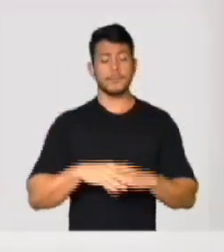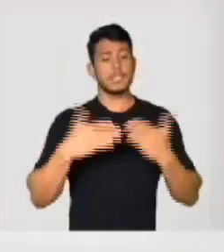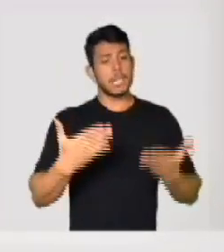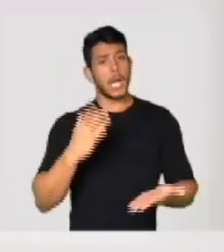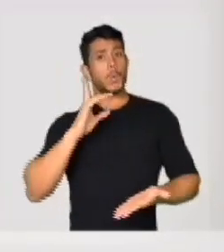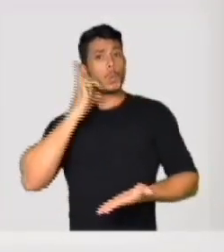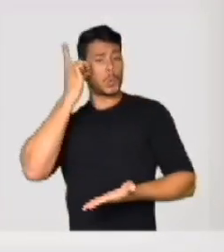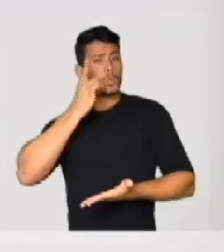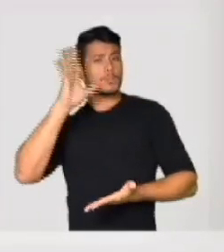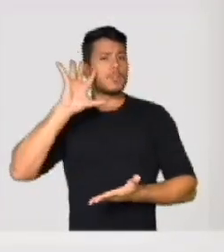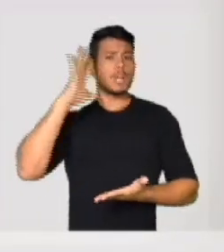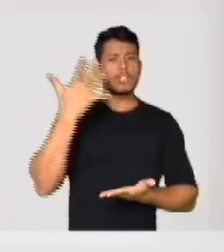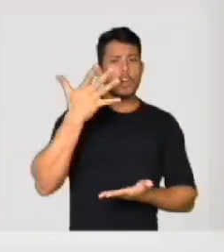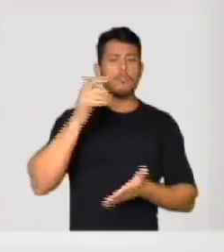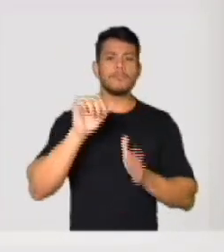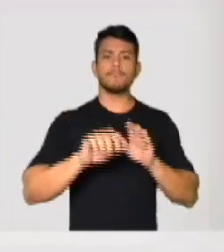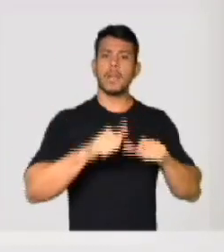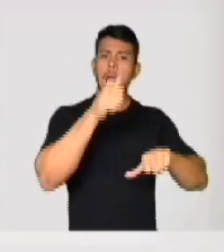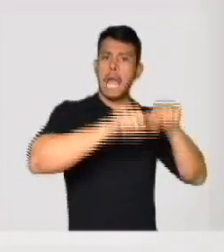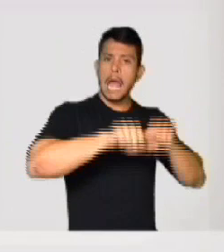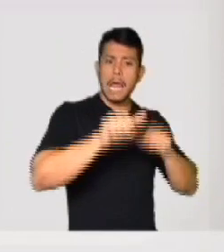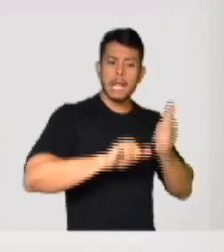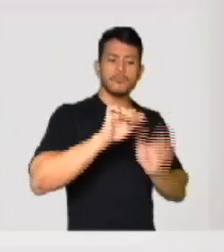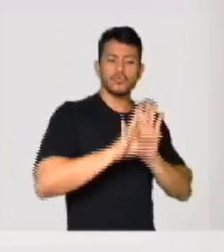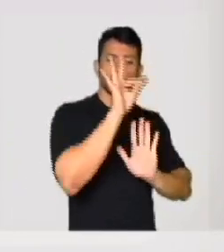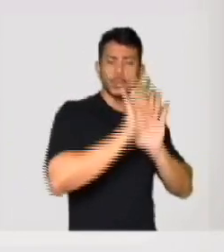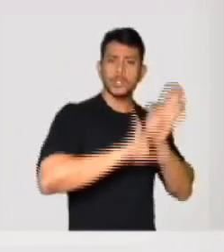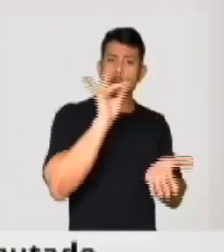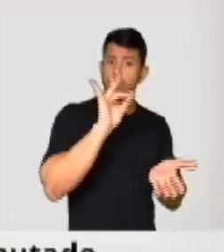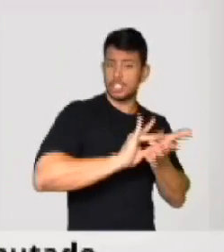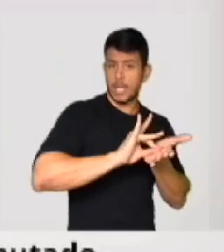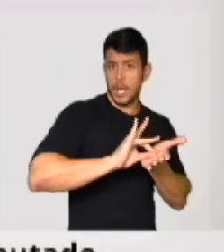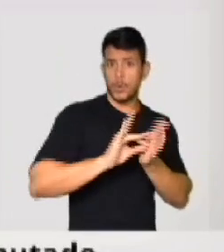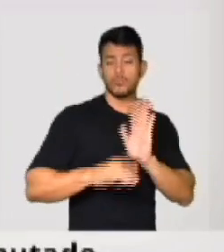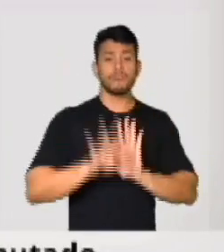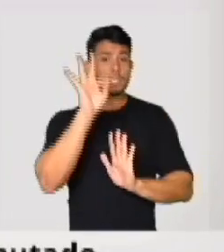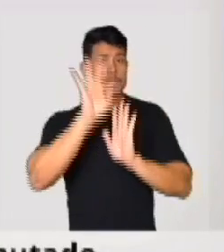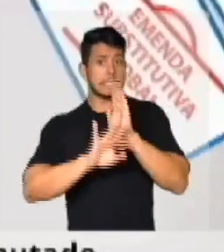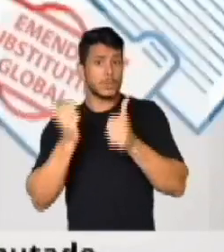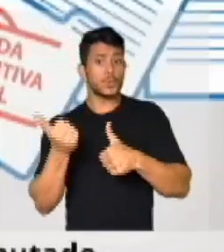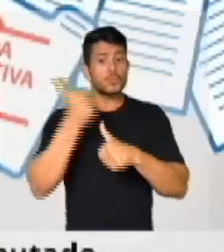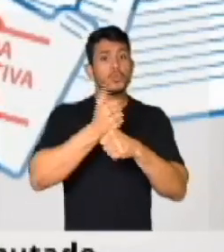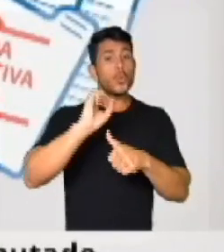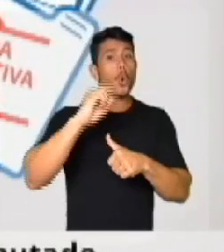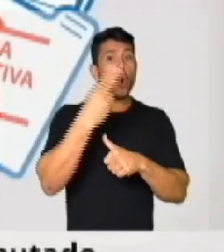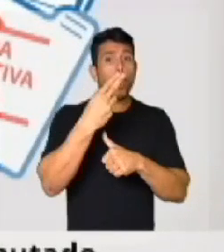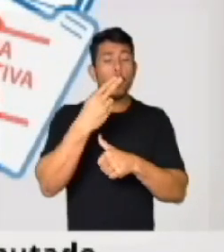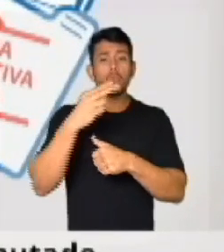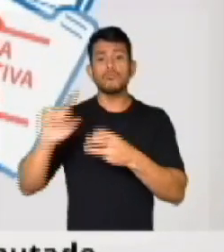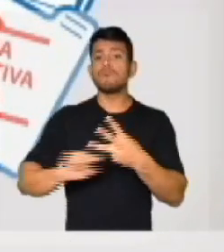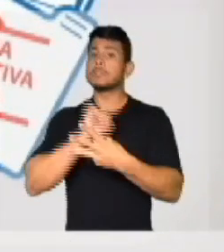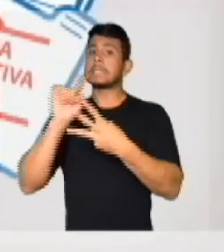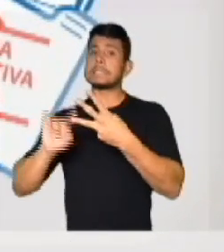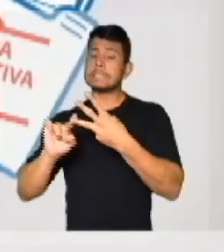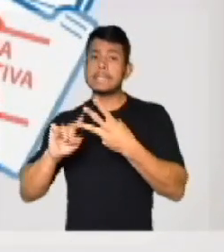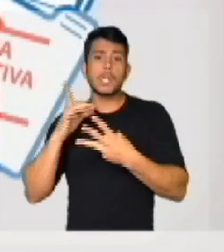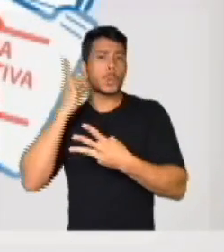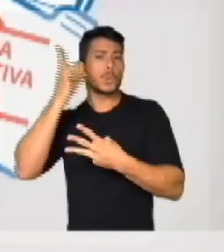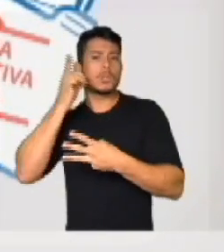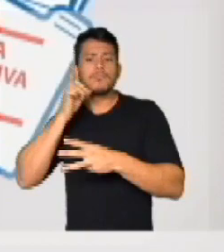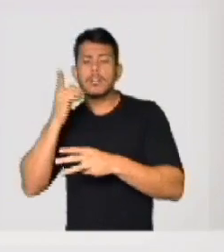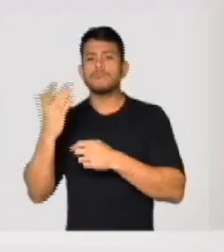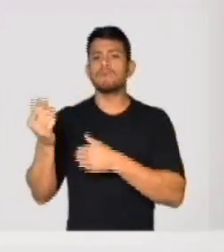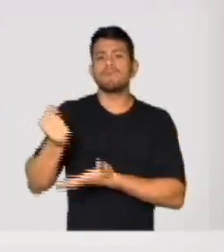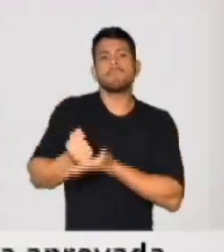deputados decidem então se analisam a proposta original, o substitutivo, ou até uma versão de autoria de qualquer deputado que consiga